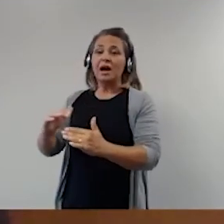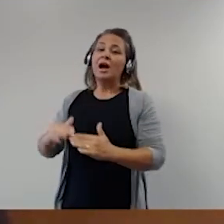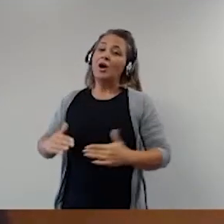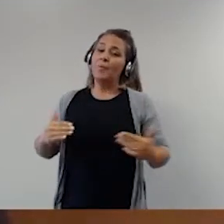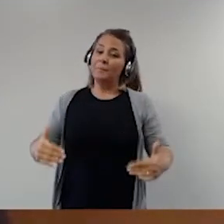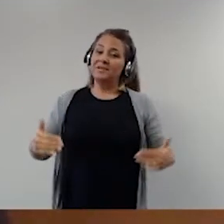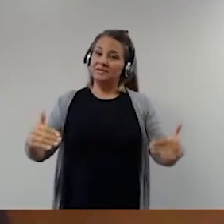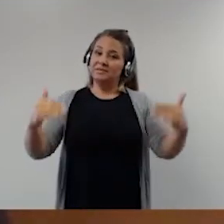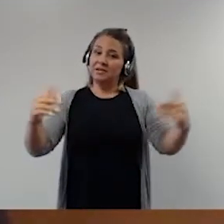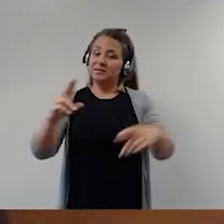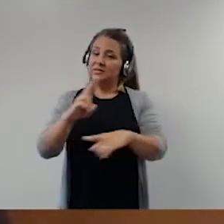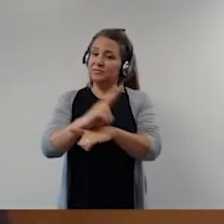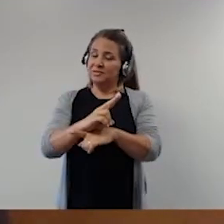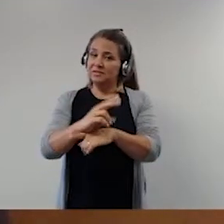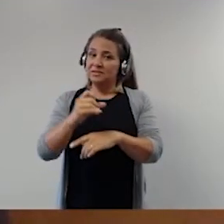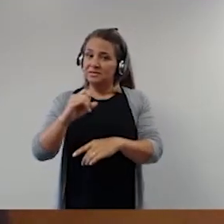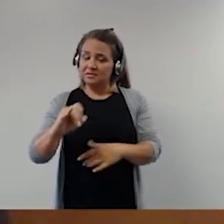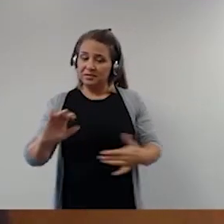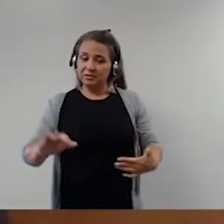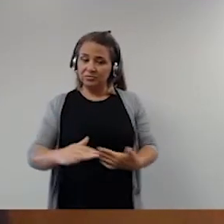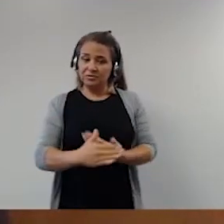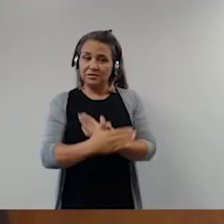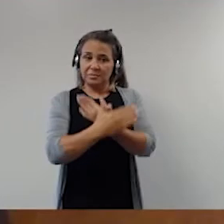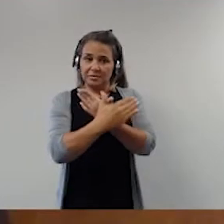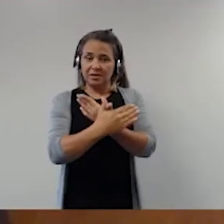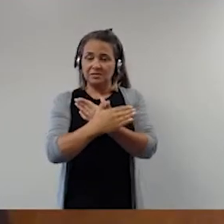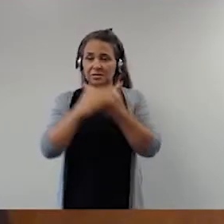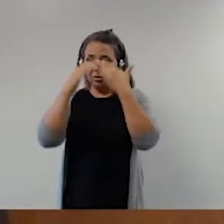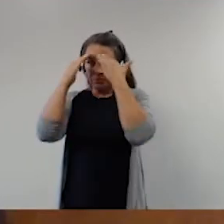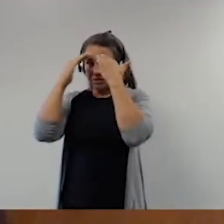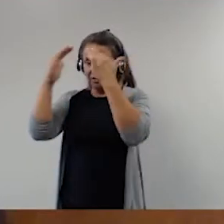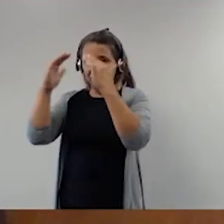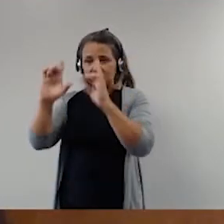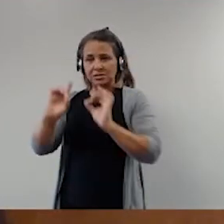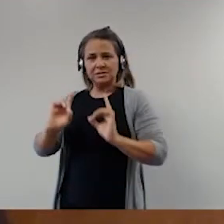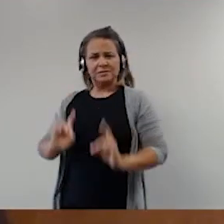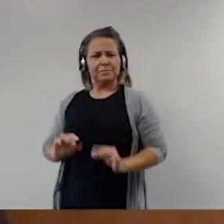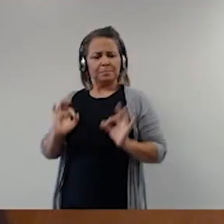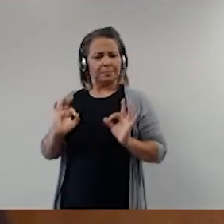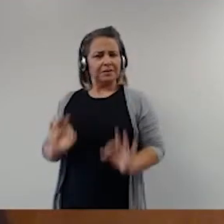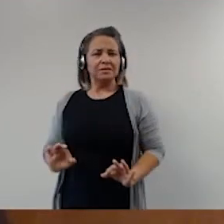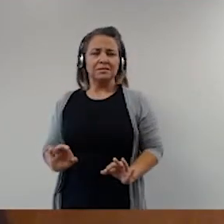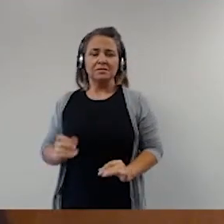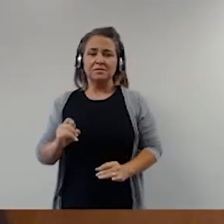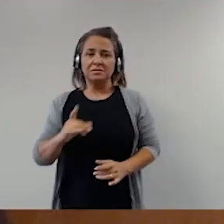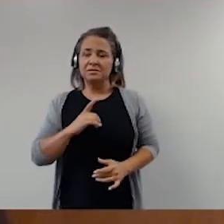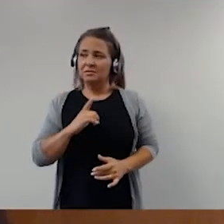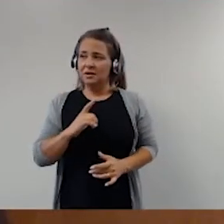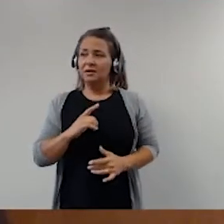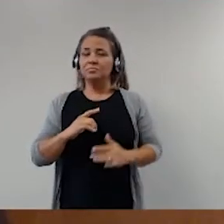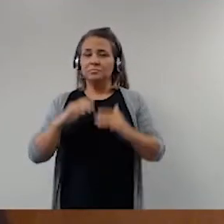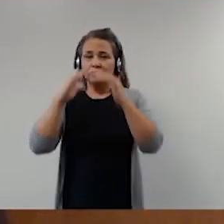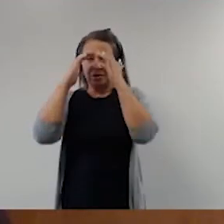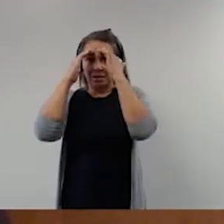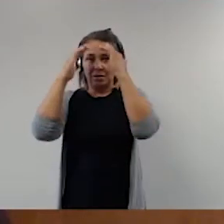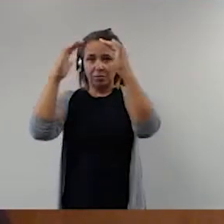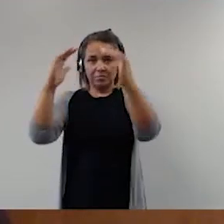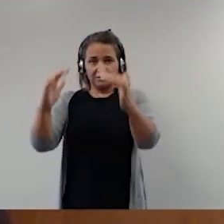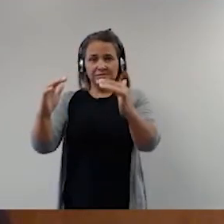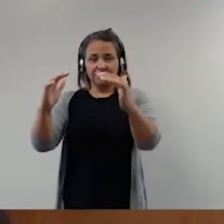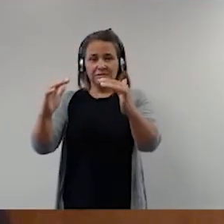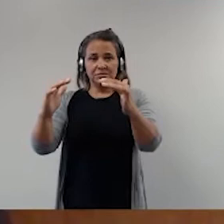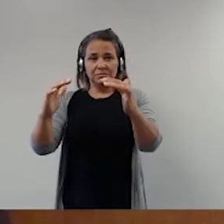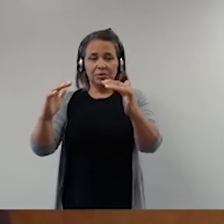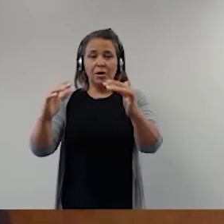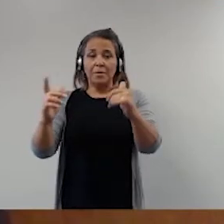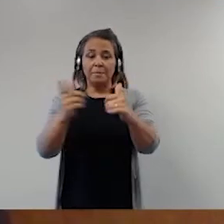são uma instituição baseada na hierarquia e na disciplina, se elas estão subordinadas ao poder,